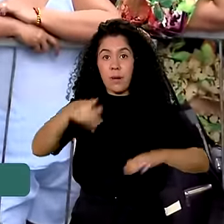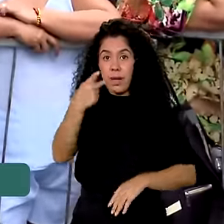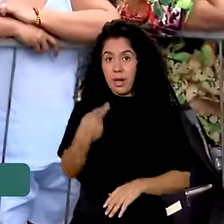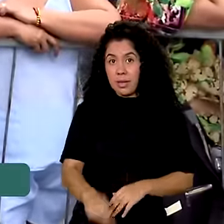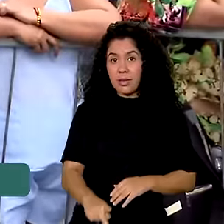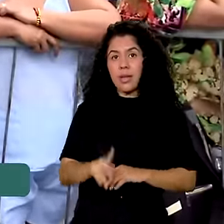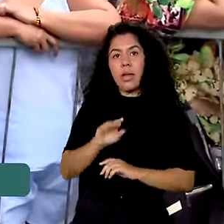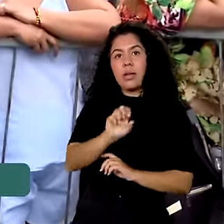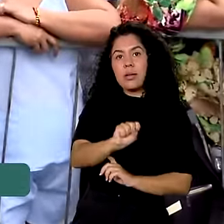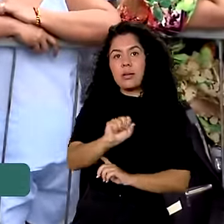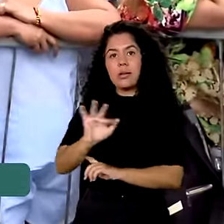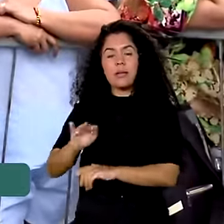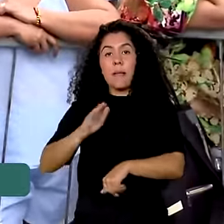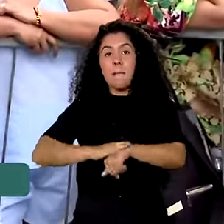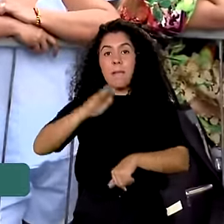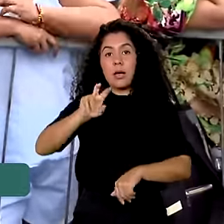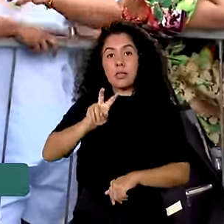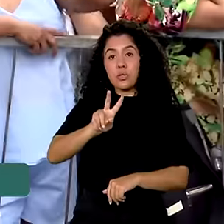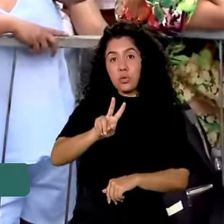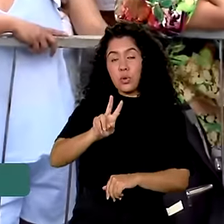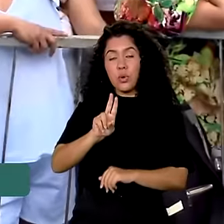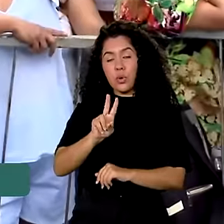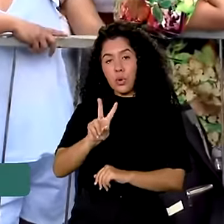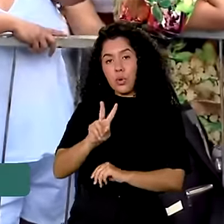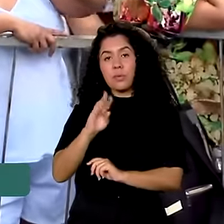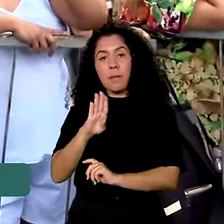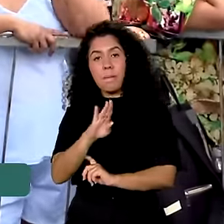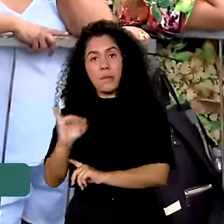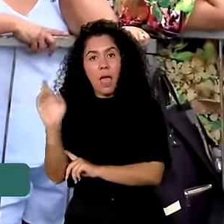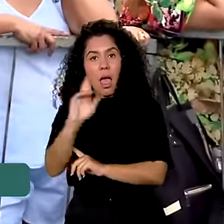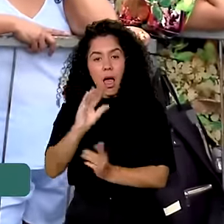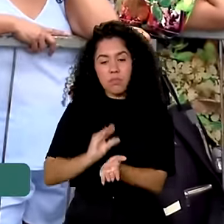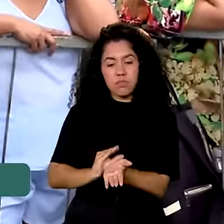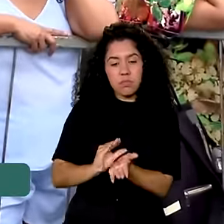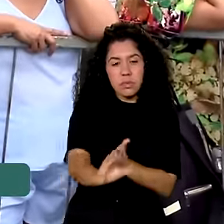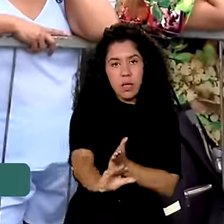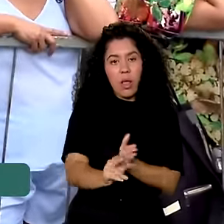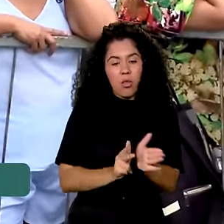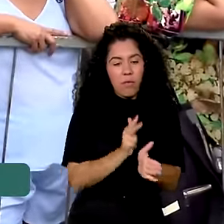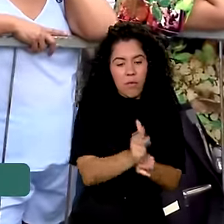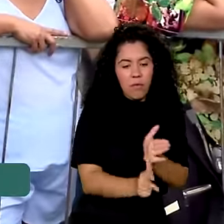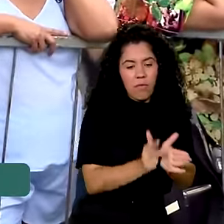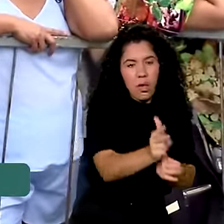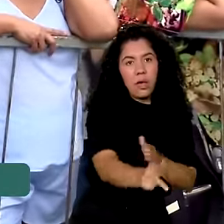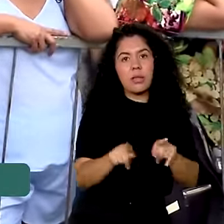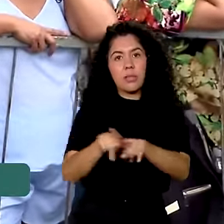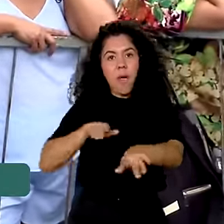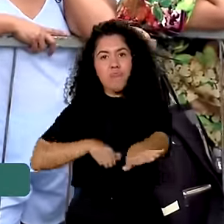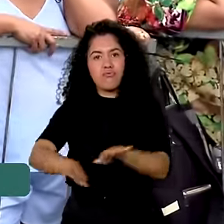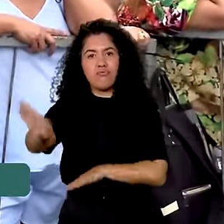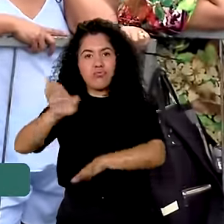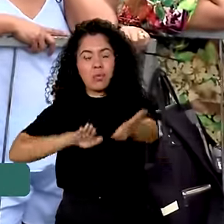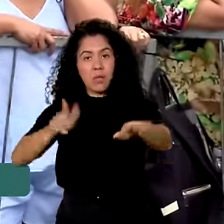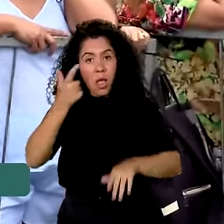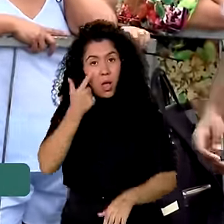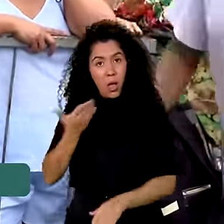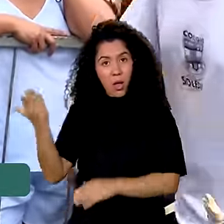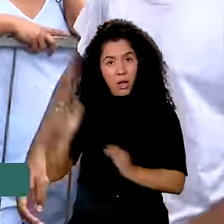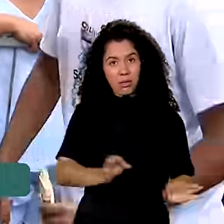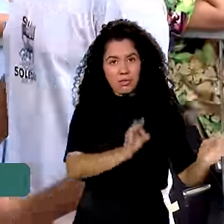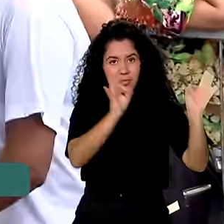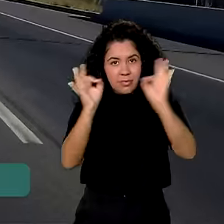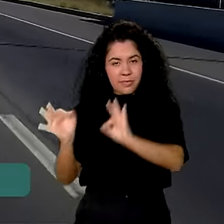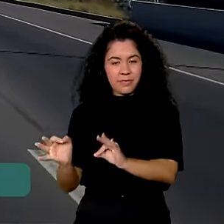mais de 2 bilhões de reais de investimentos em ferrovias e nas rodovias do estado. Vamos ver também na reportagem.